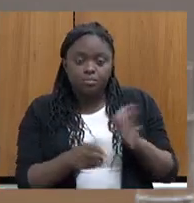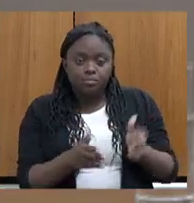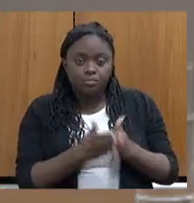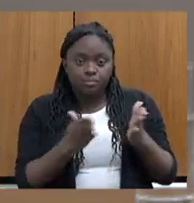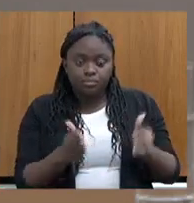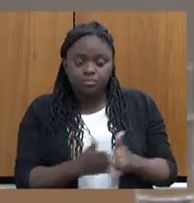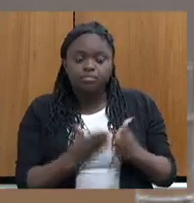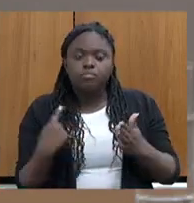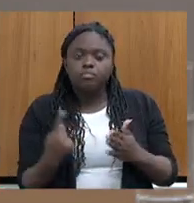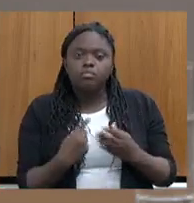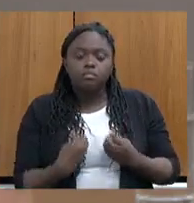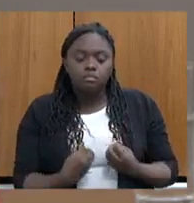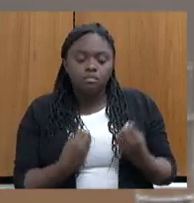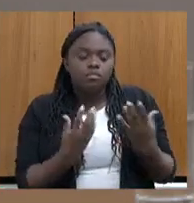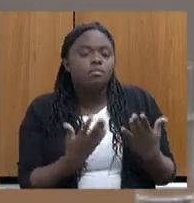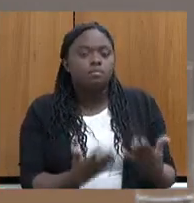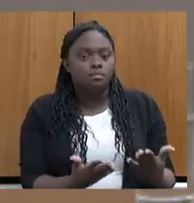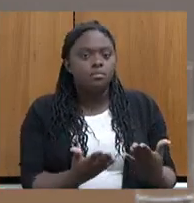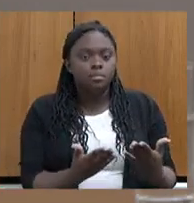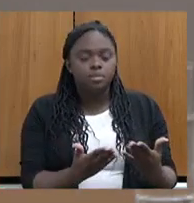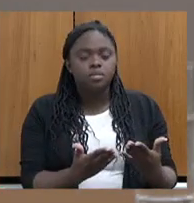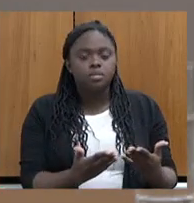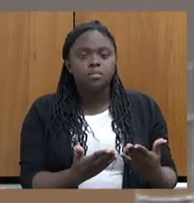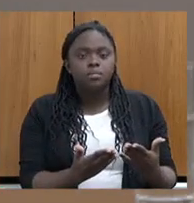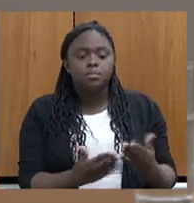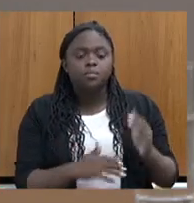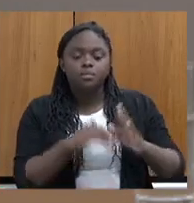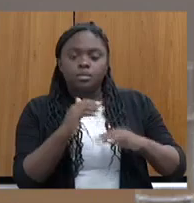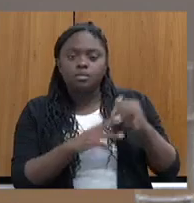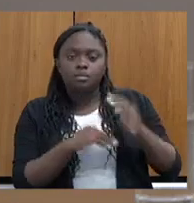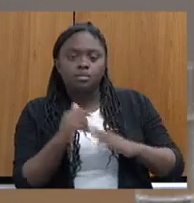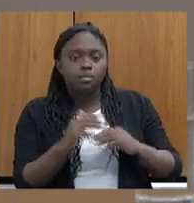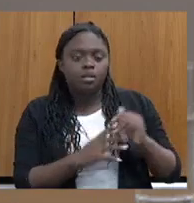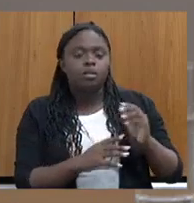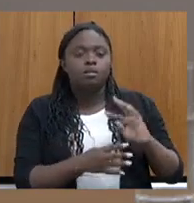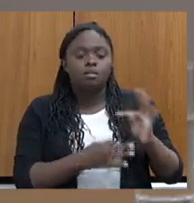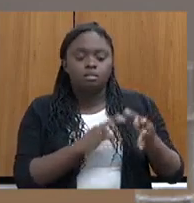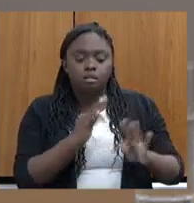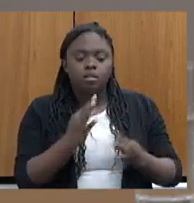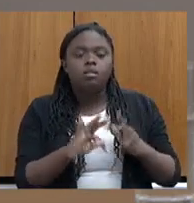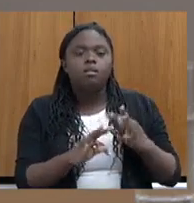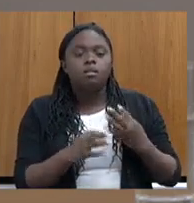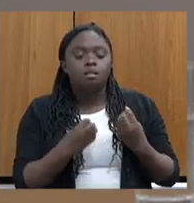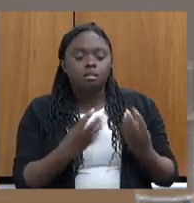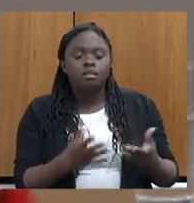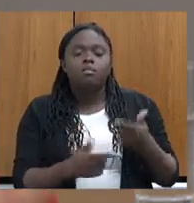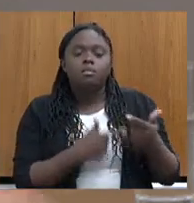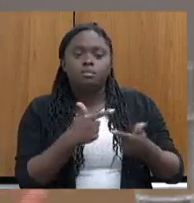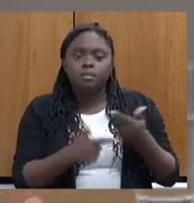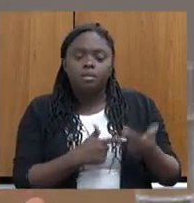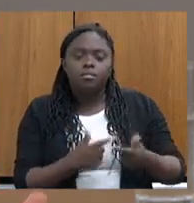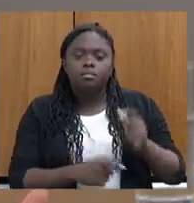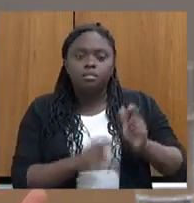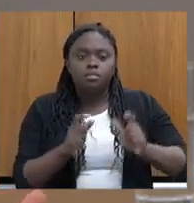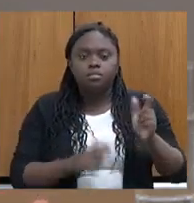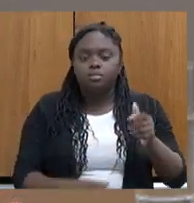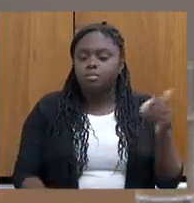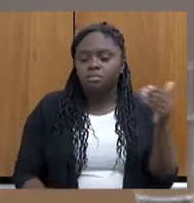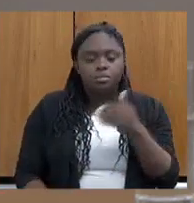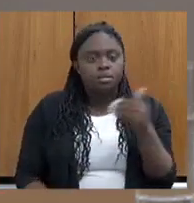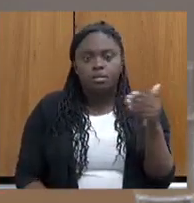que nós ofertamos qualificação profissional, ofertamos emprego e as pessoas não vão.